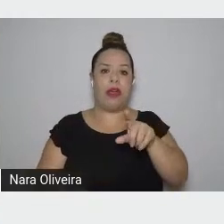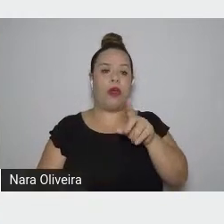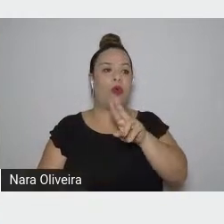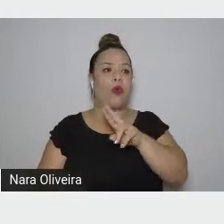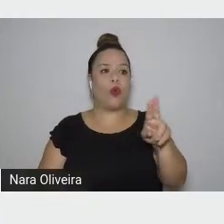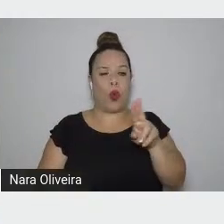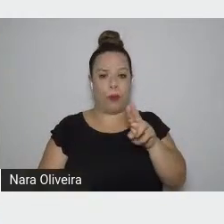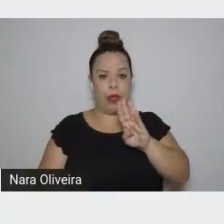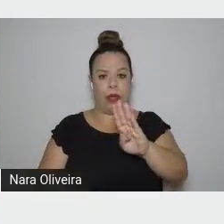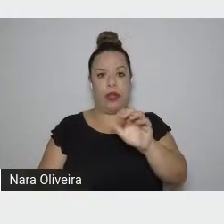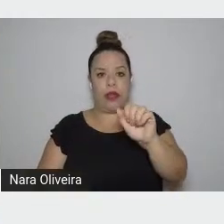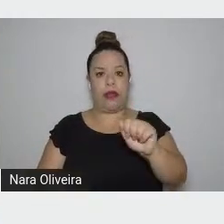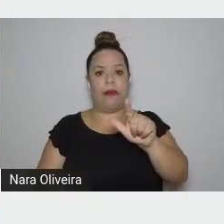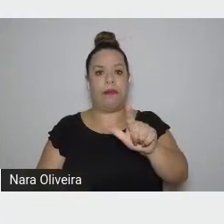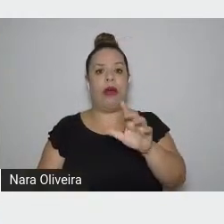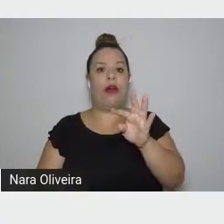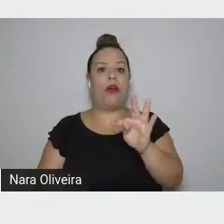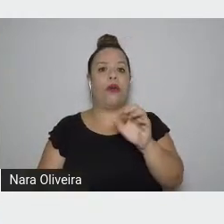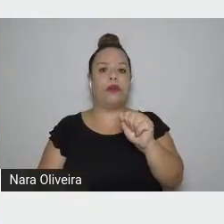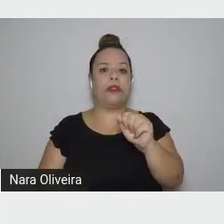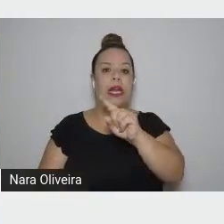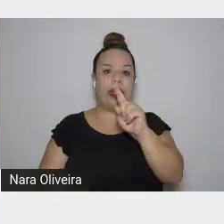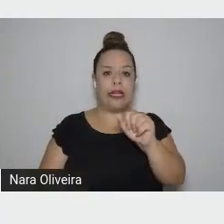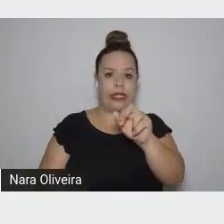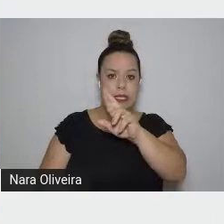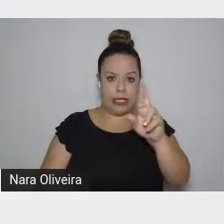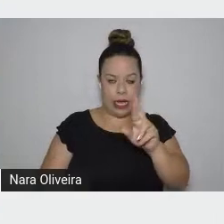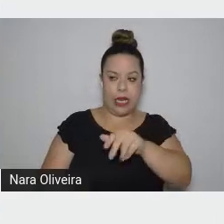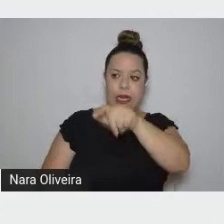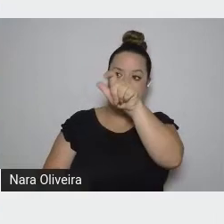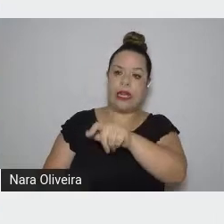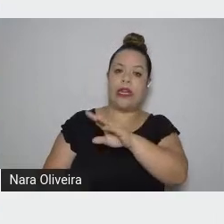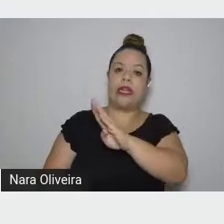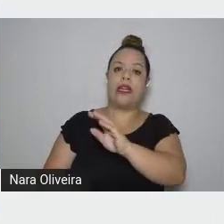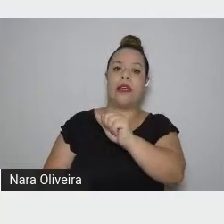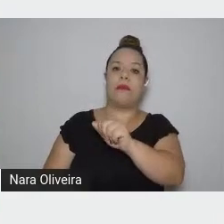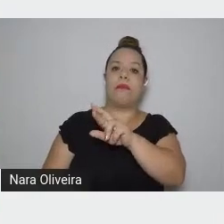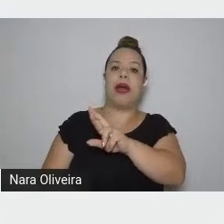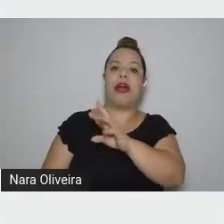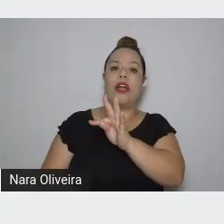e Bartolomeu de Gusmão e sua passarola.